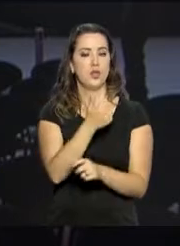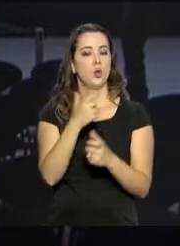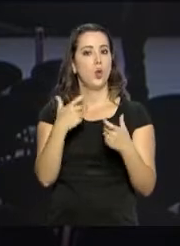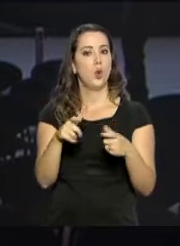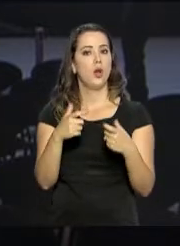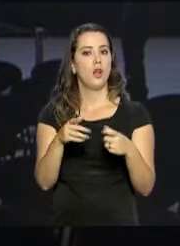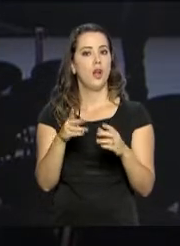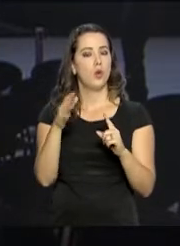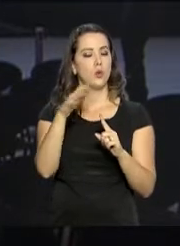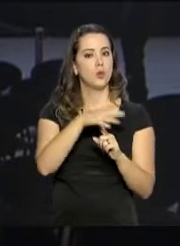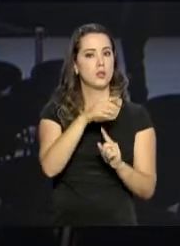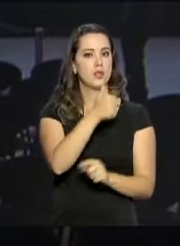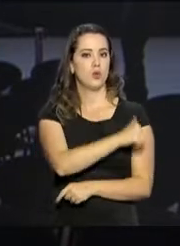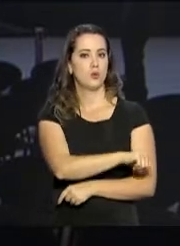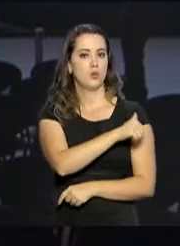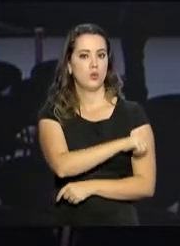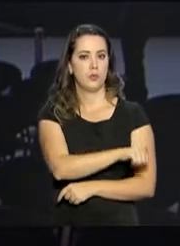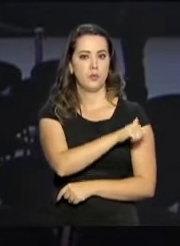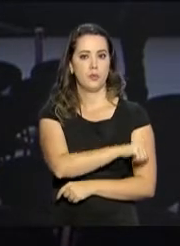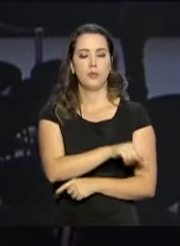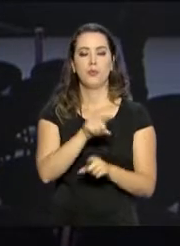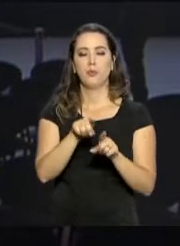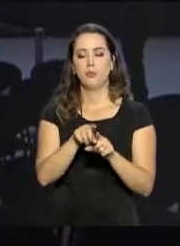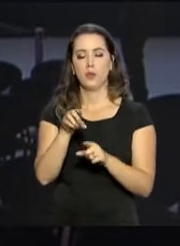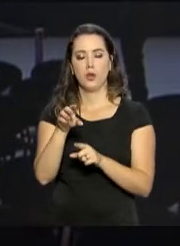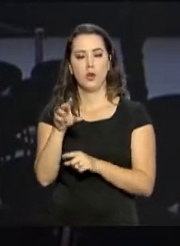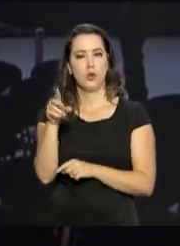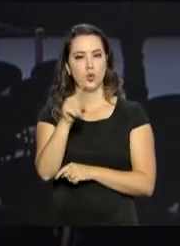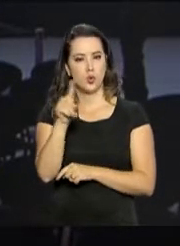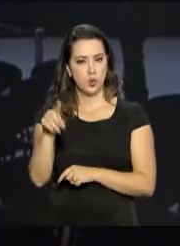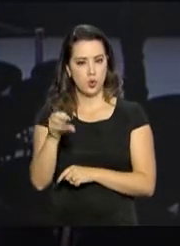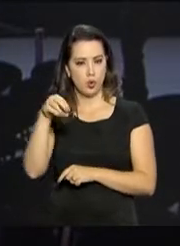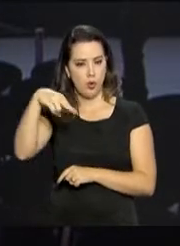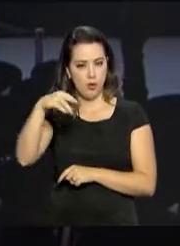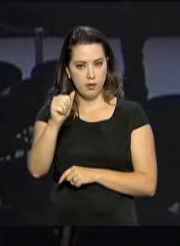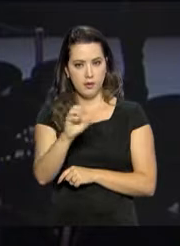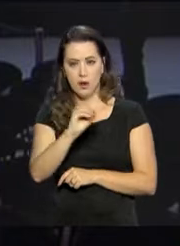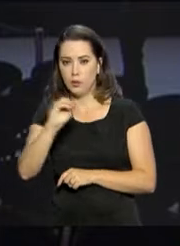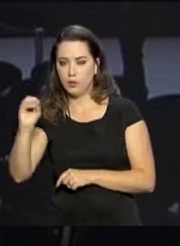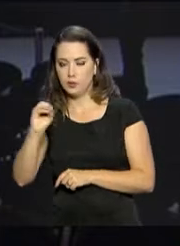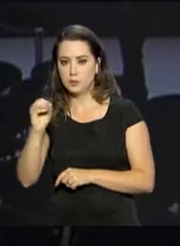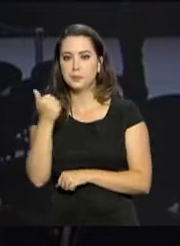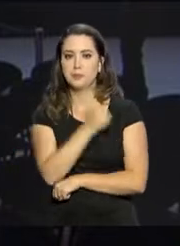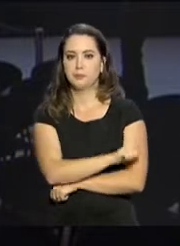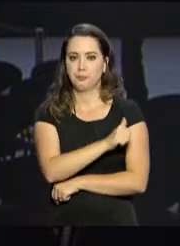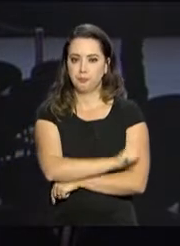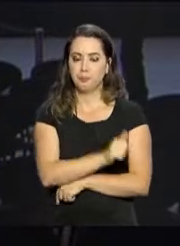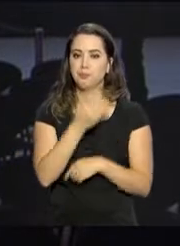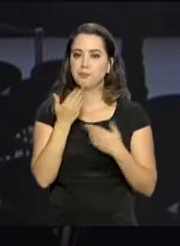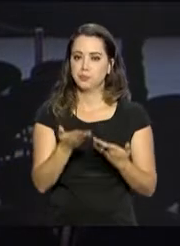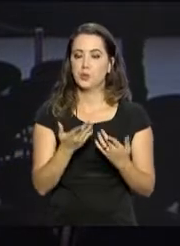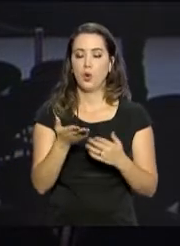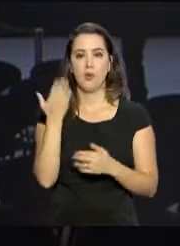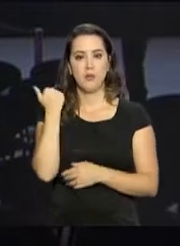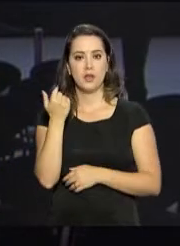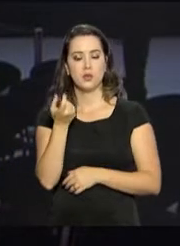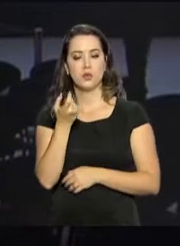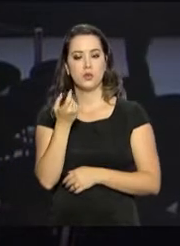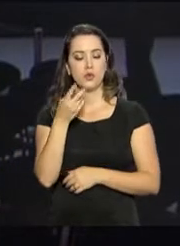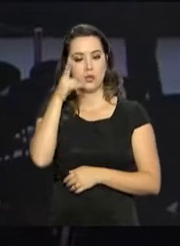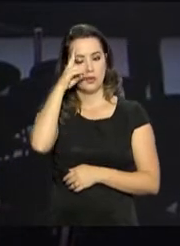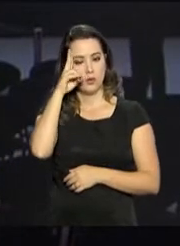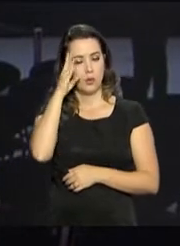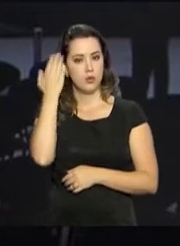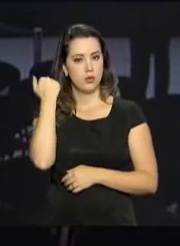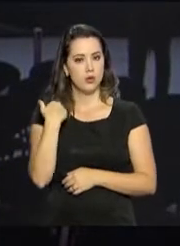Centro, que fica na Barra da Tijuca, na Zona Oeste do Rio de Janeiro. O evento começou na última segunda-feira e discute